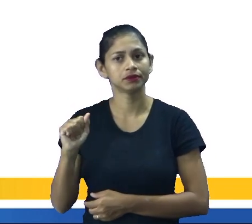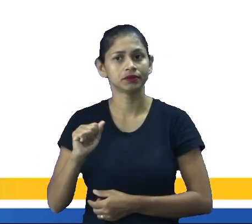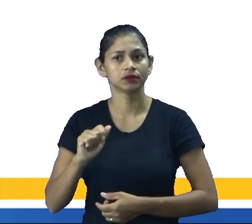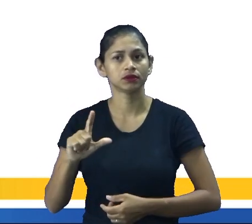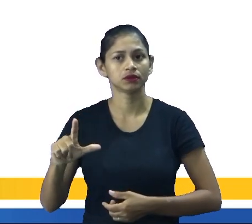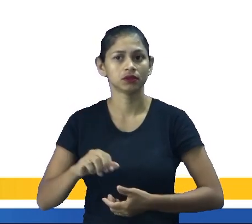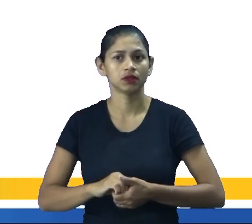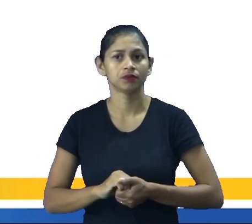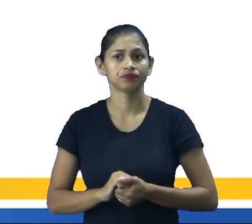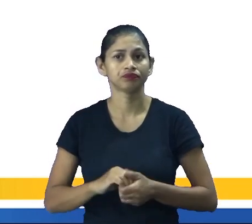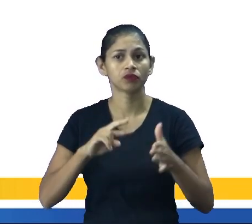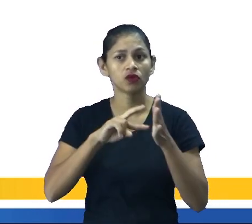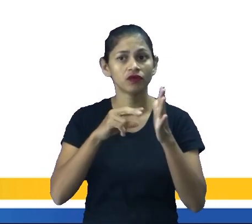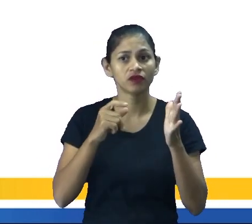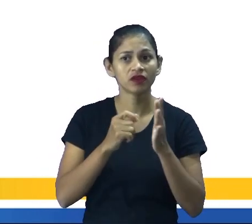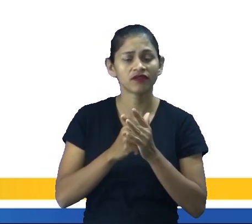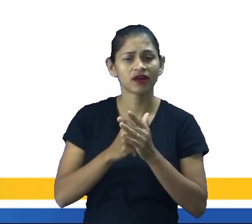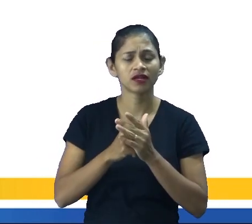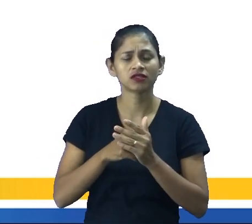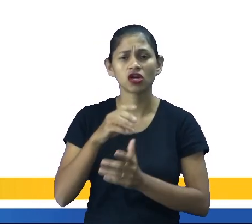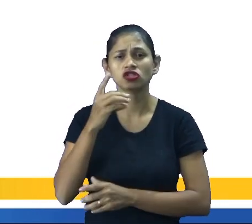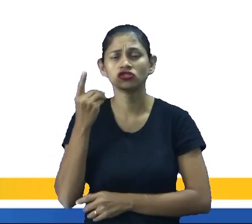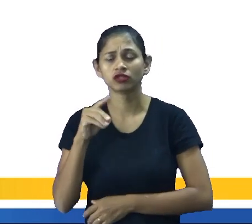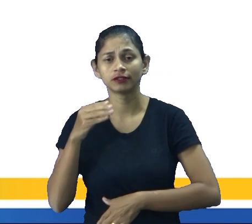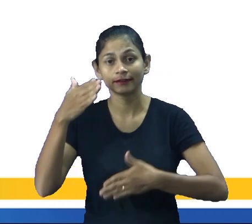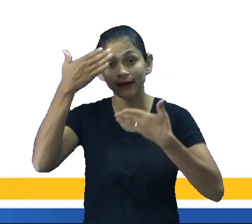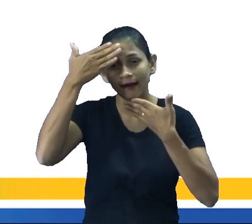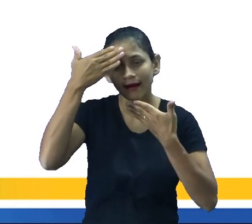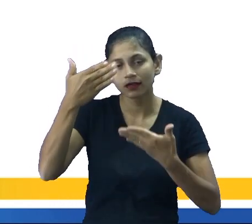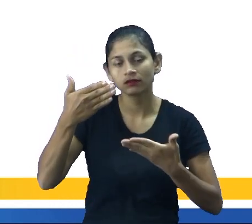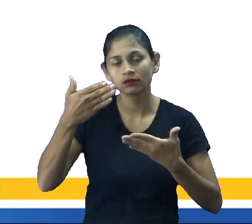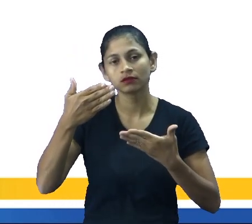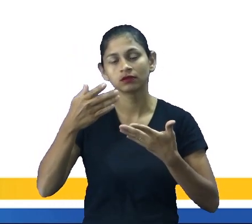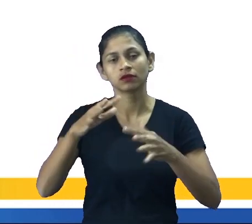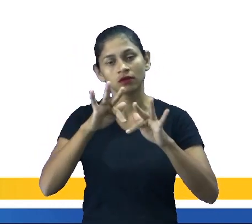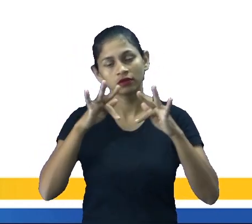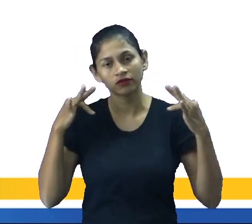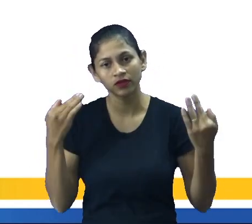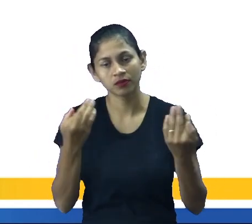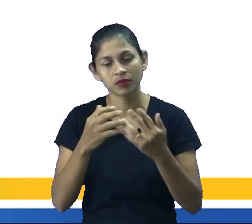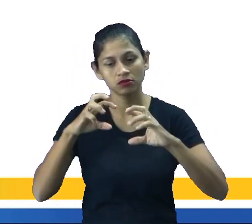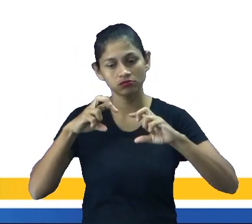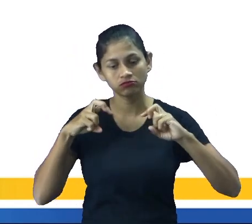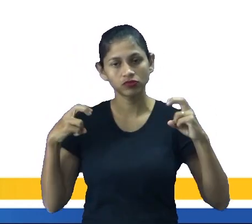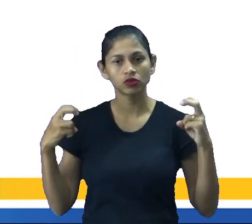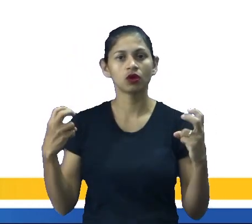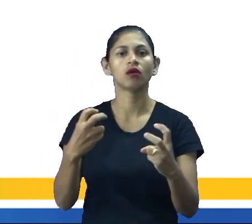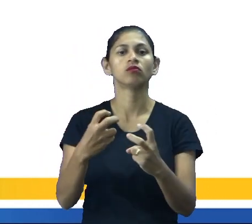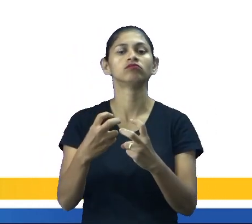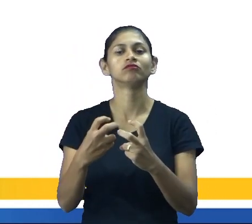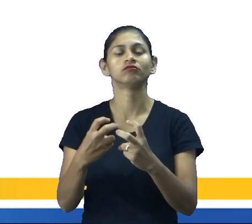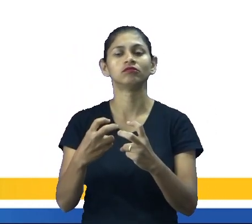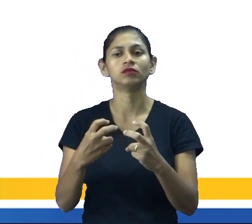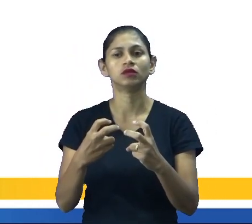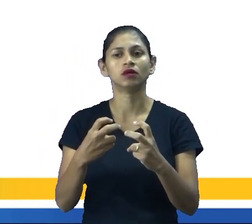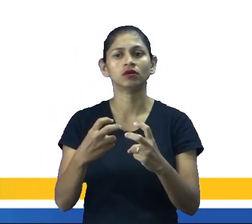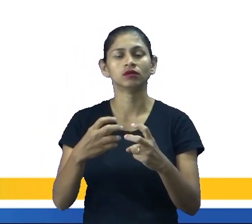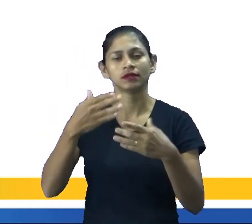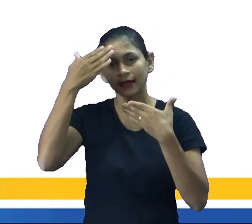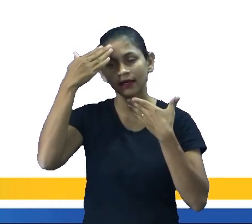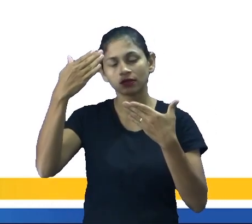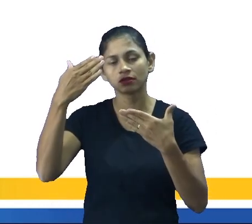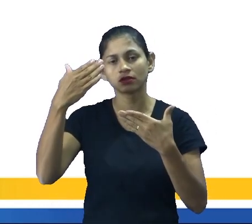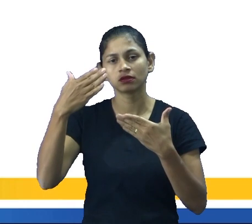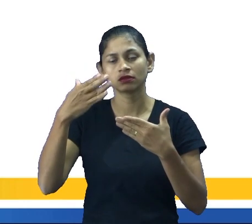Assim, esse é um dia de agradecimento, em que as famílias se reúnem e recordam, com gratidão a Deus, as coisas boas que aconteceram